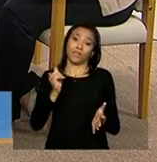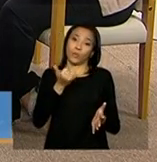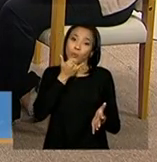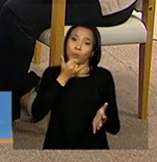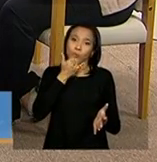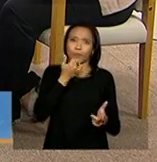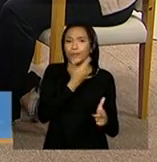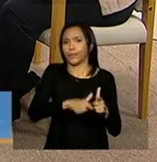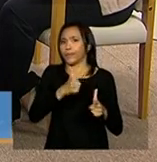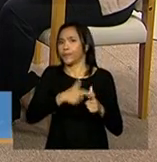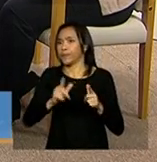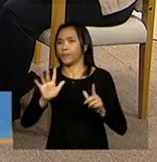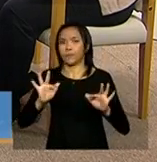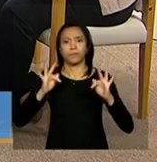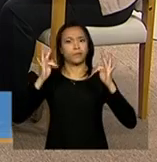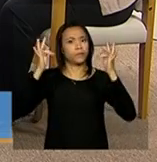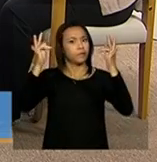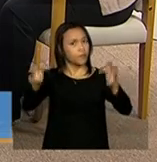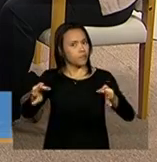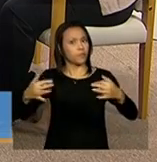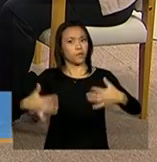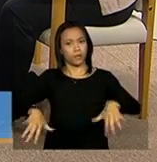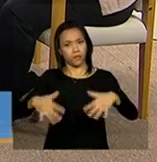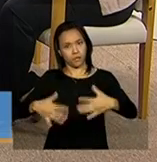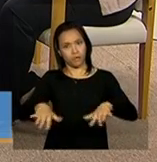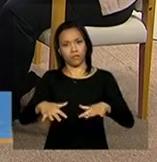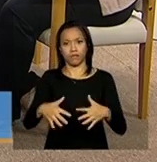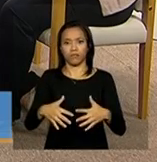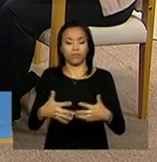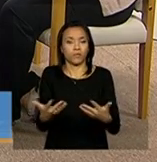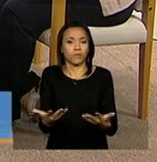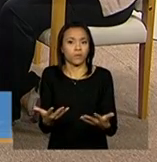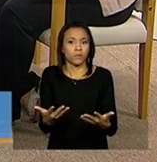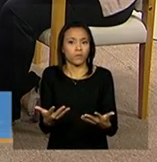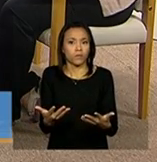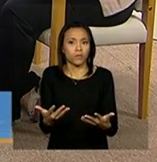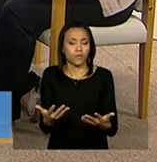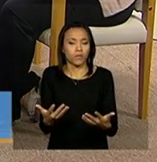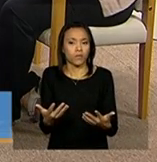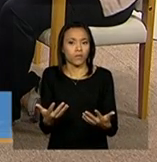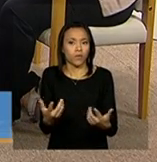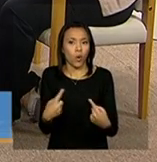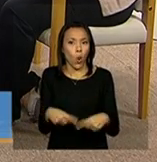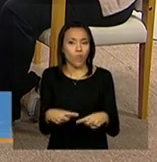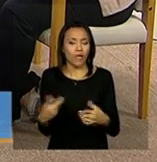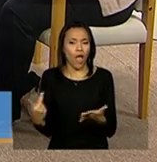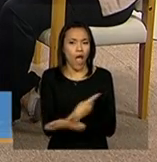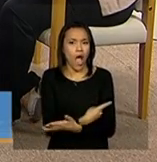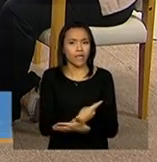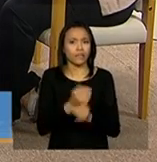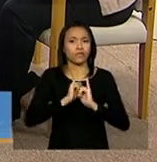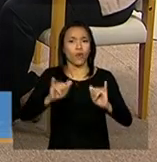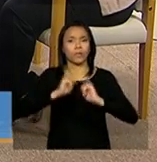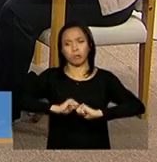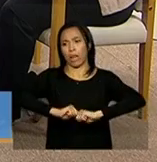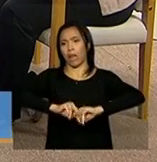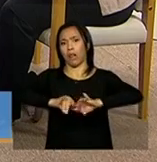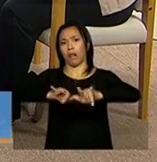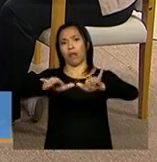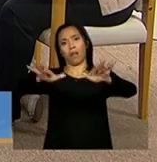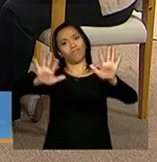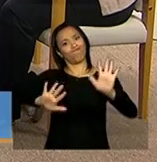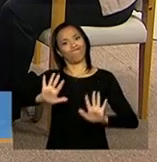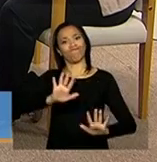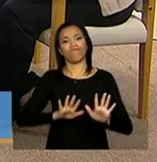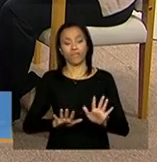contra a distribuição errada de dados. E aí, falar